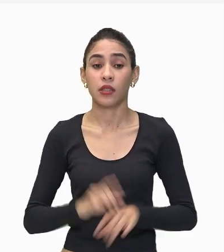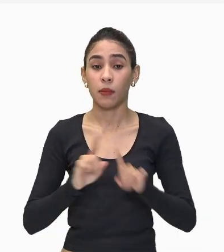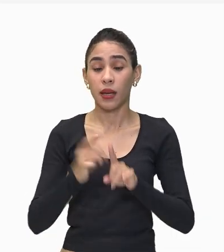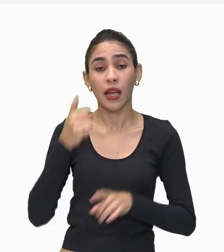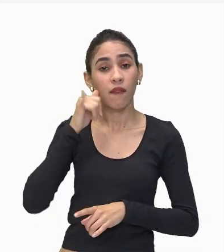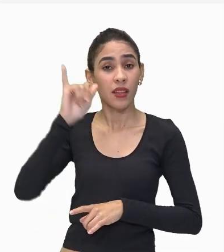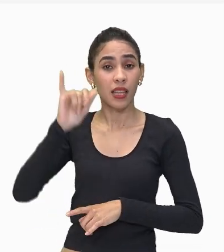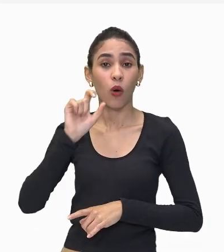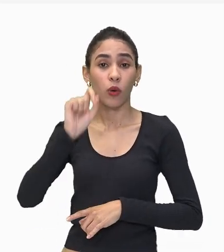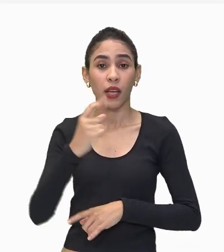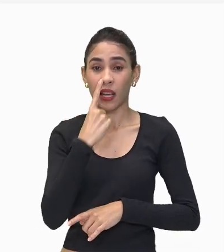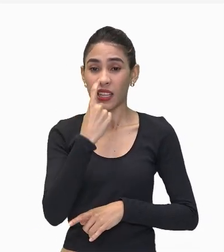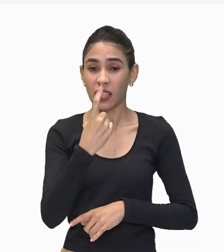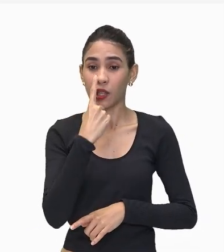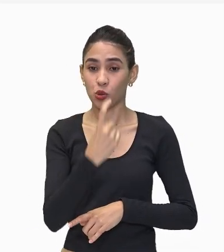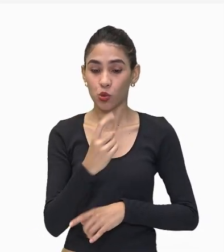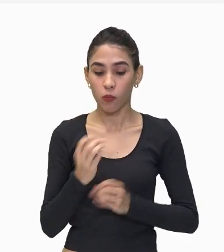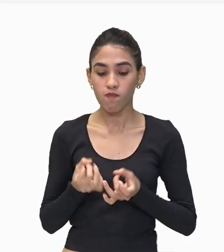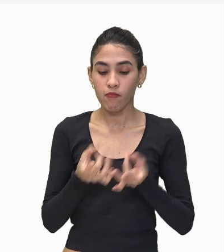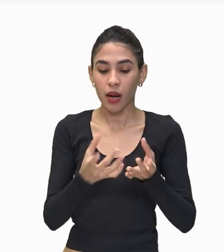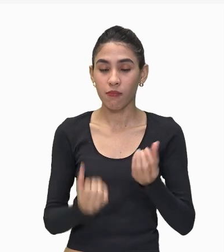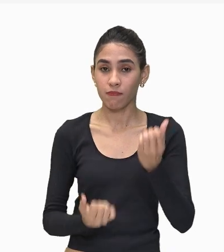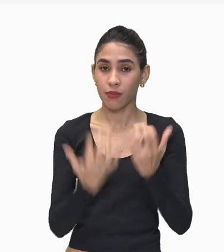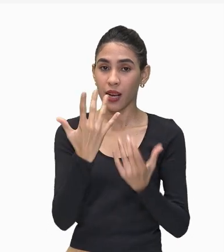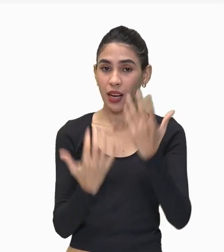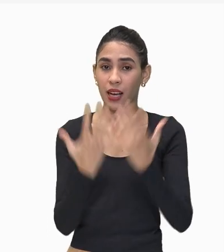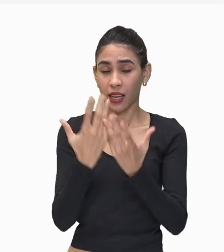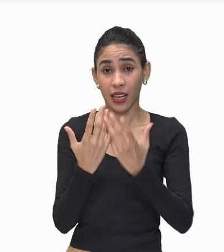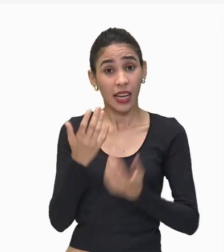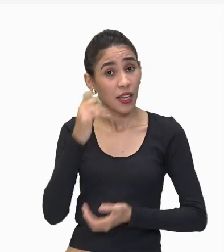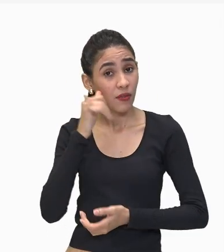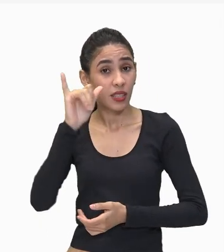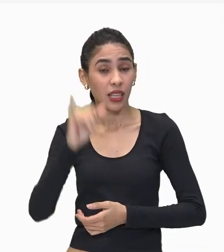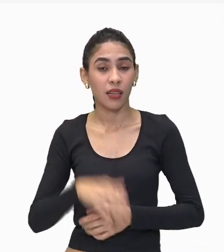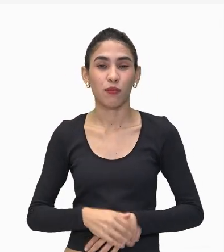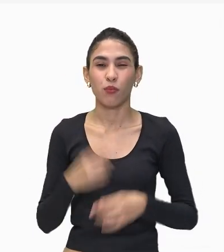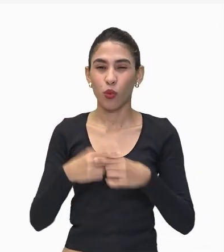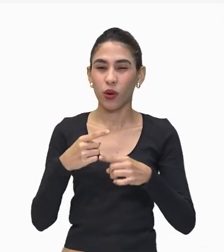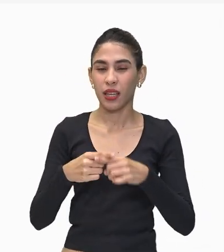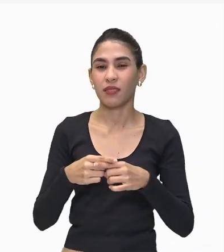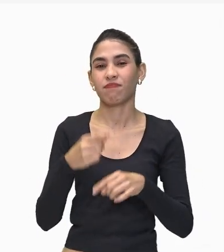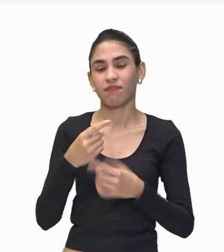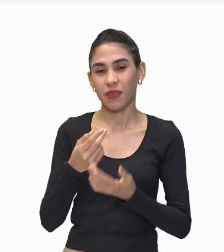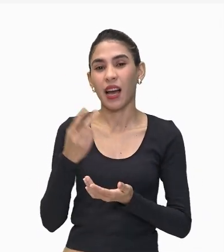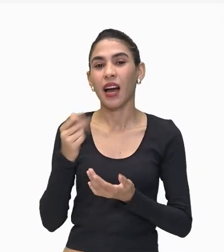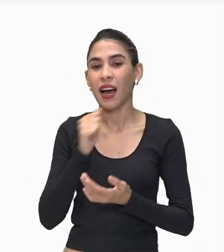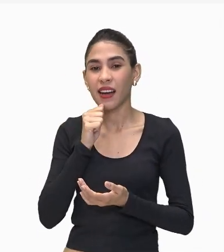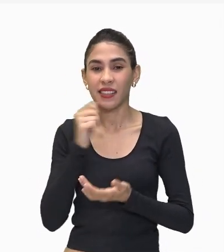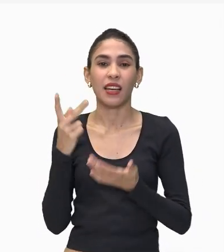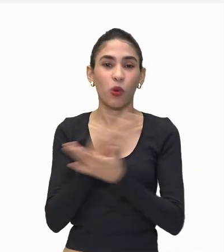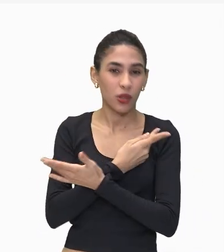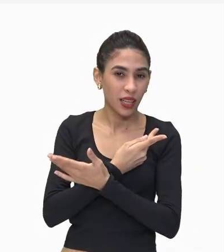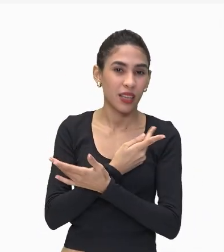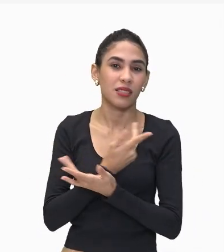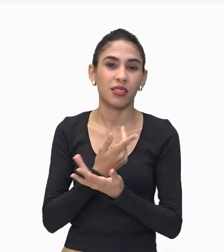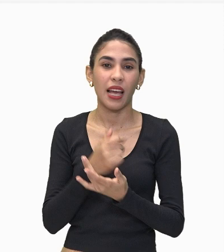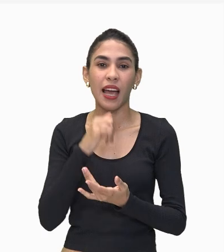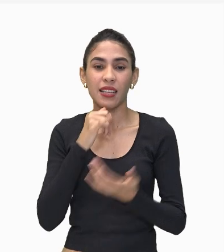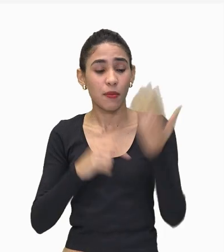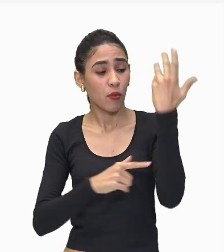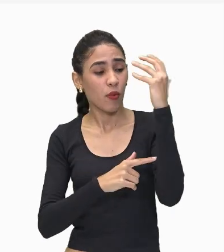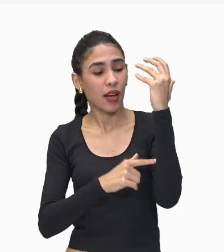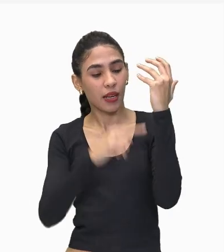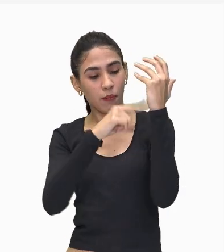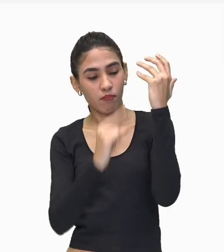de lixo Também Que é uma prática Que ainda acontece bastante Queima de lixo Queima daquelas folhas Que caem ali Das